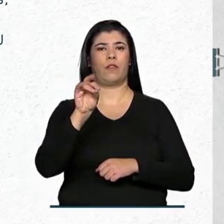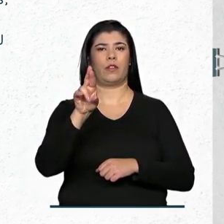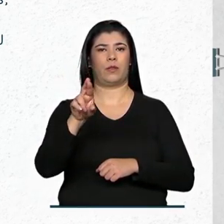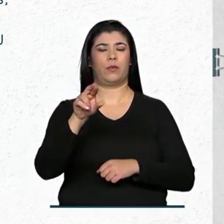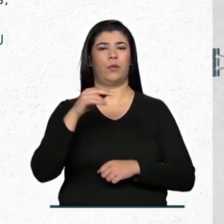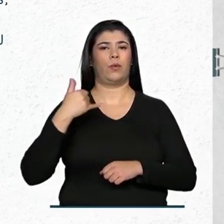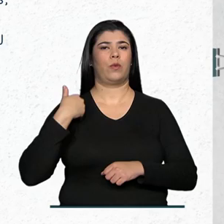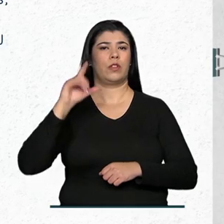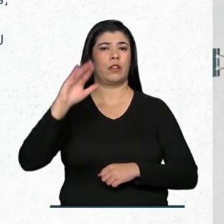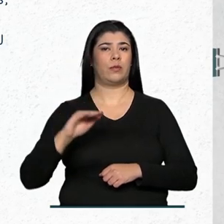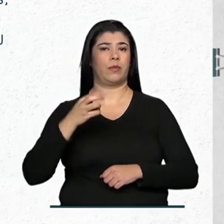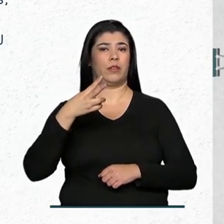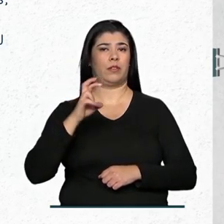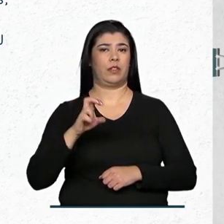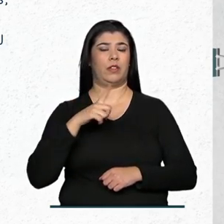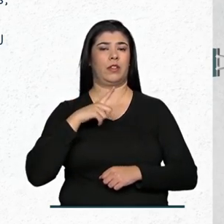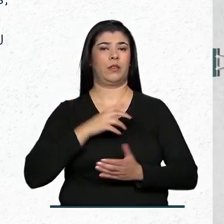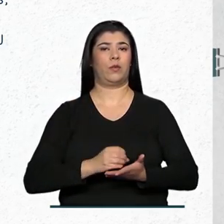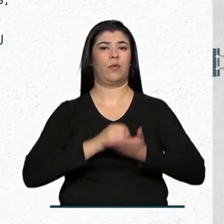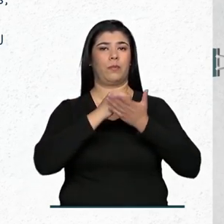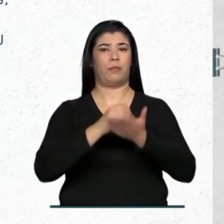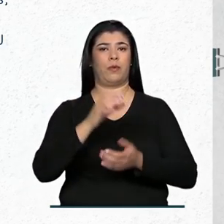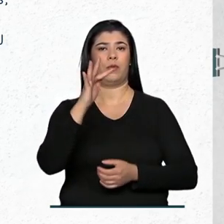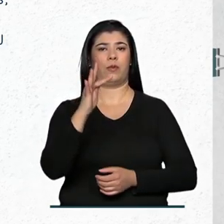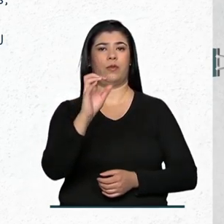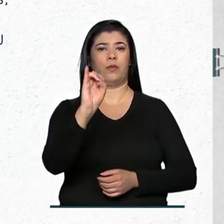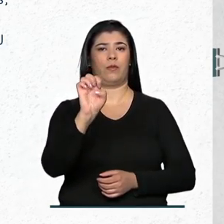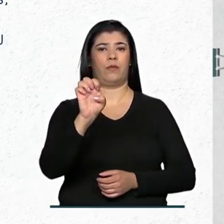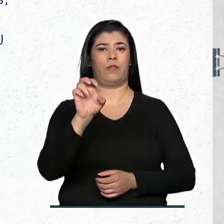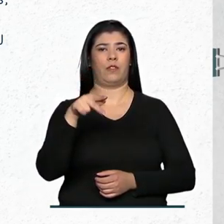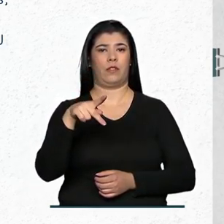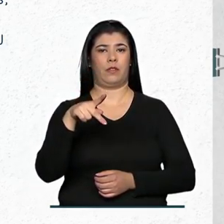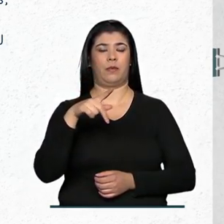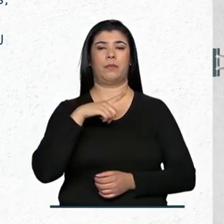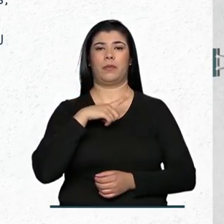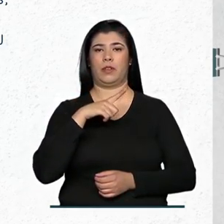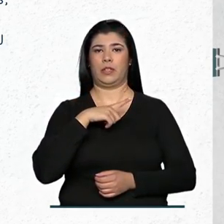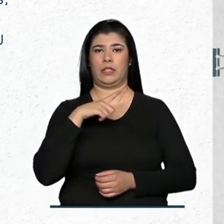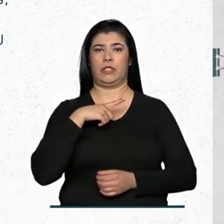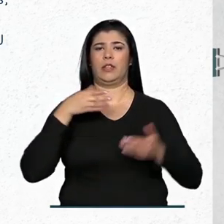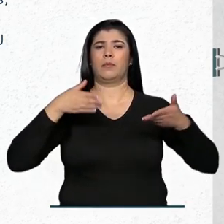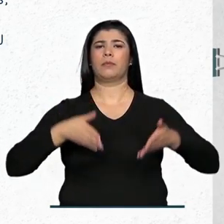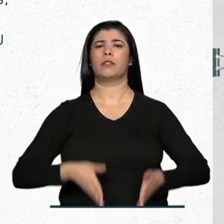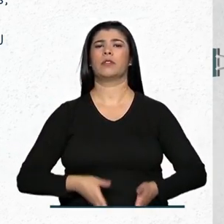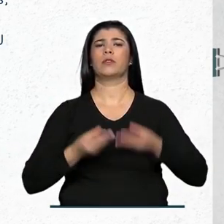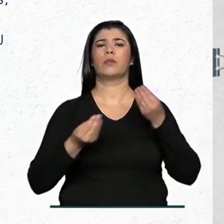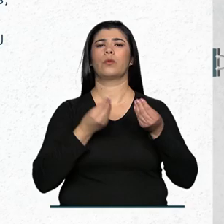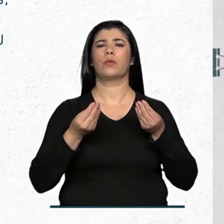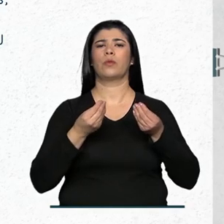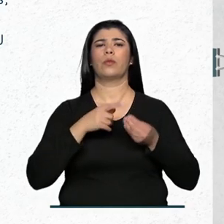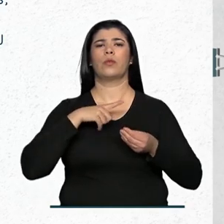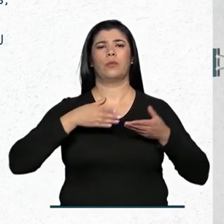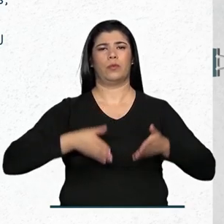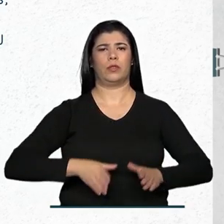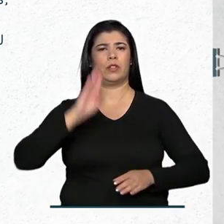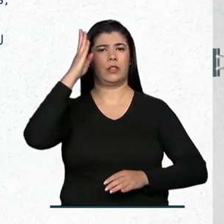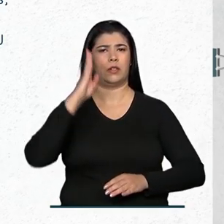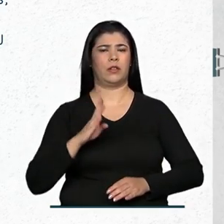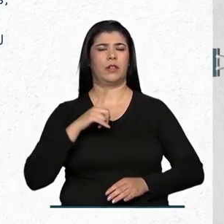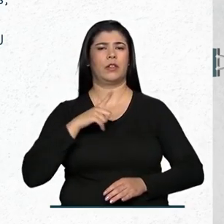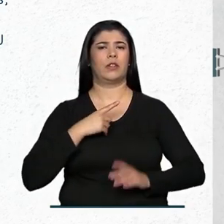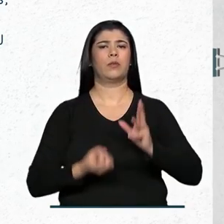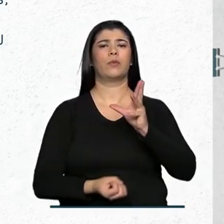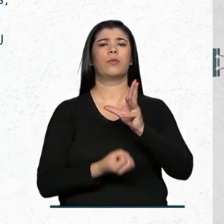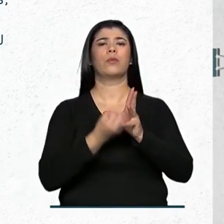anos, que conta com o apoio da financiadora de estudos e projetos, FINEP. Para participar é necessário ser brasileiro e